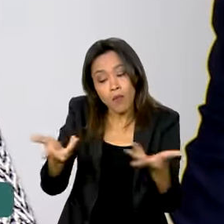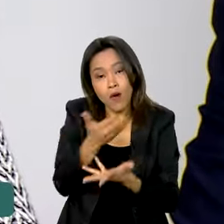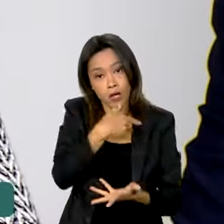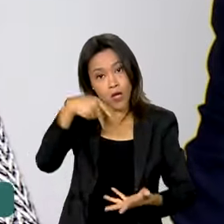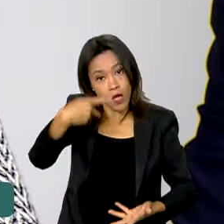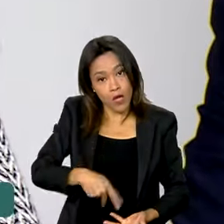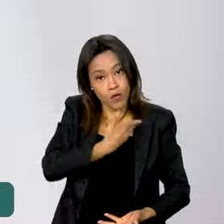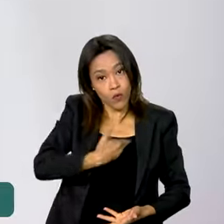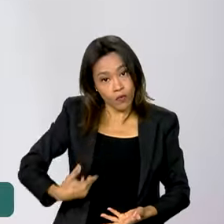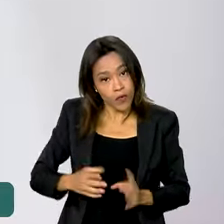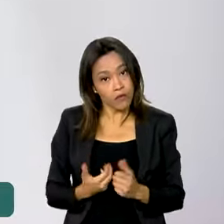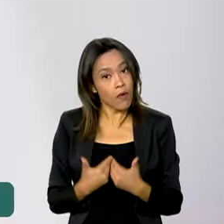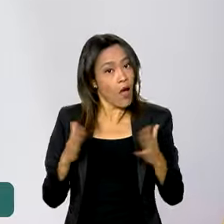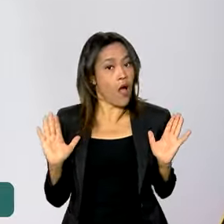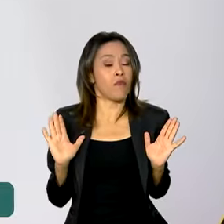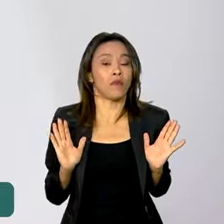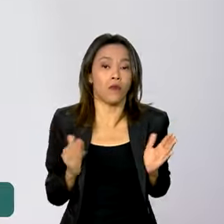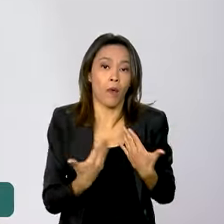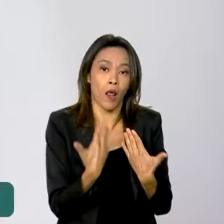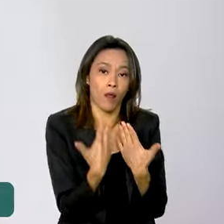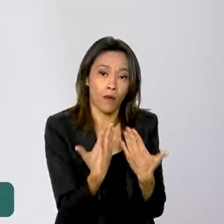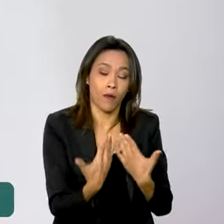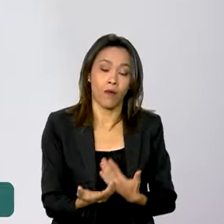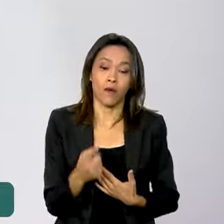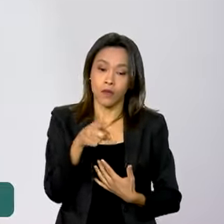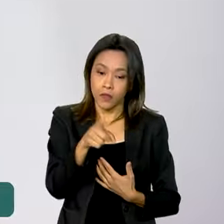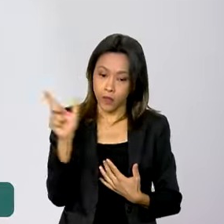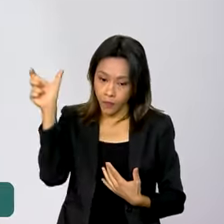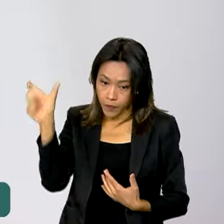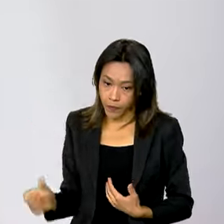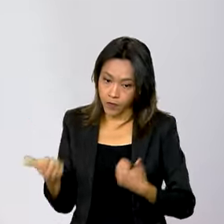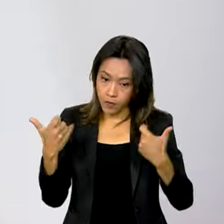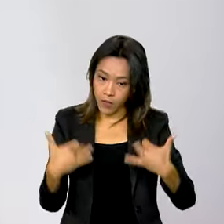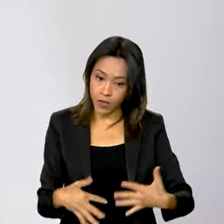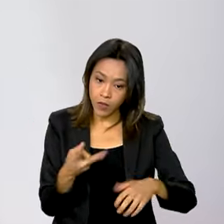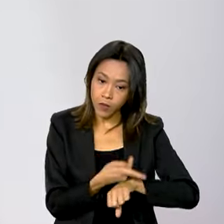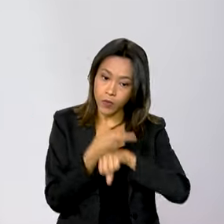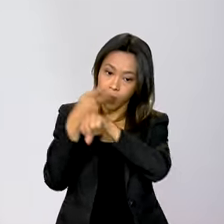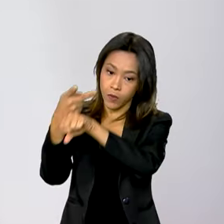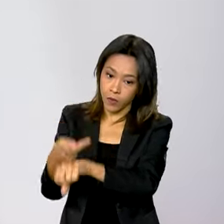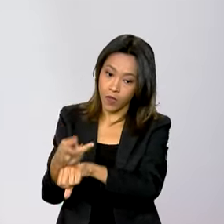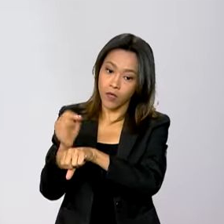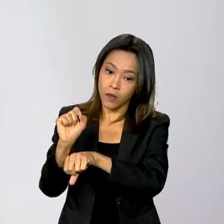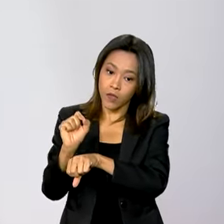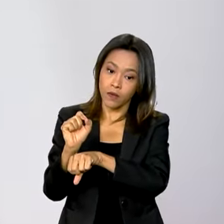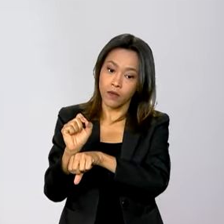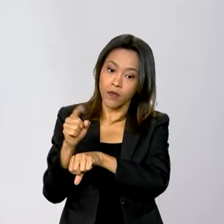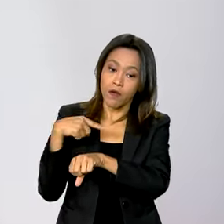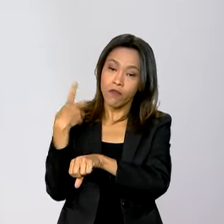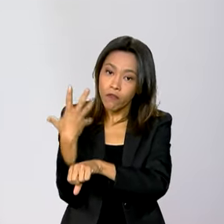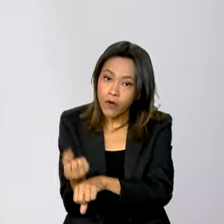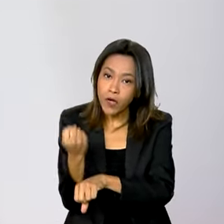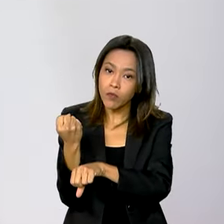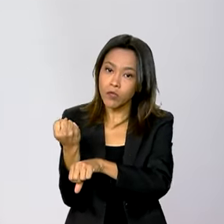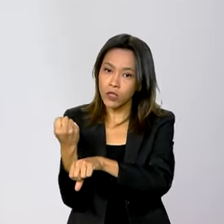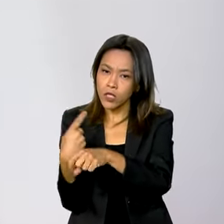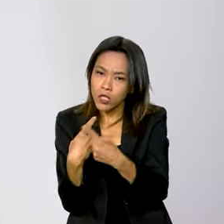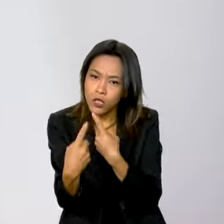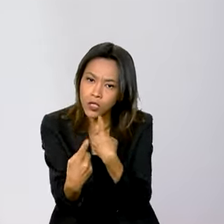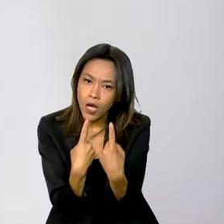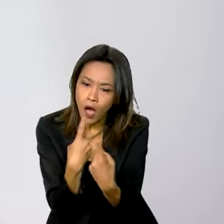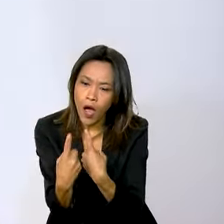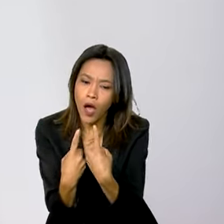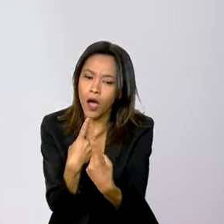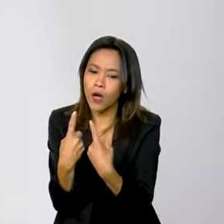para negociação O MEC tem procurado sobre a liderança do presidente reconstruir a educação brasileira o diálogo portas